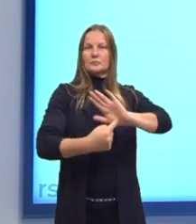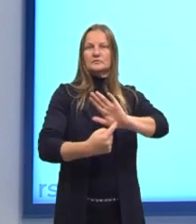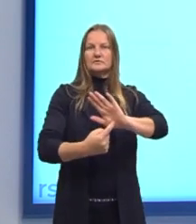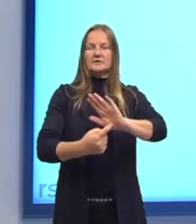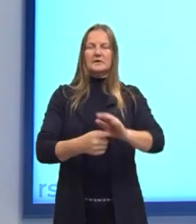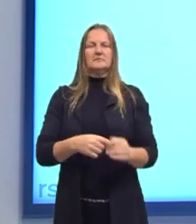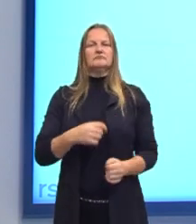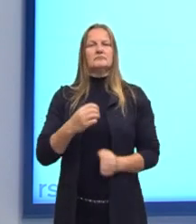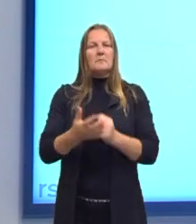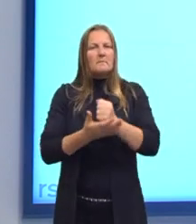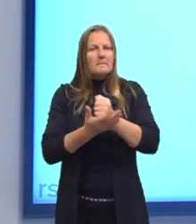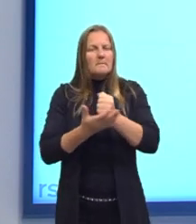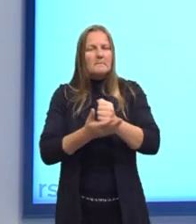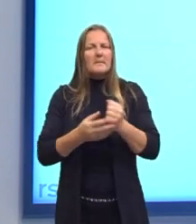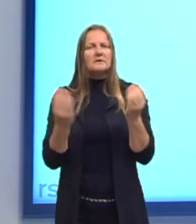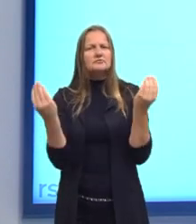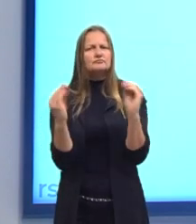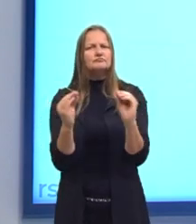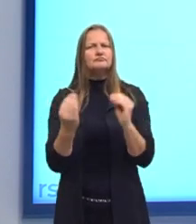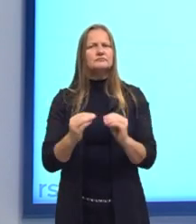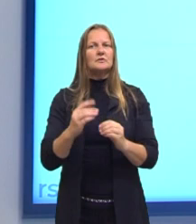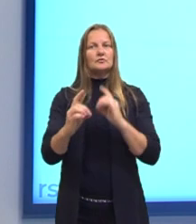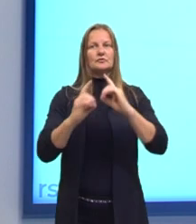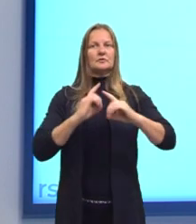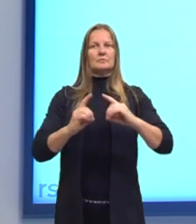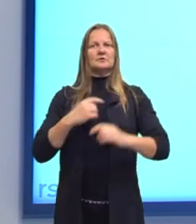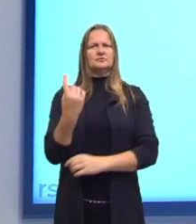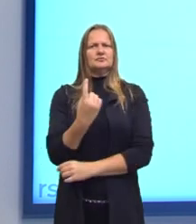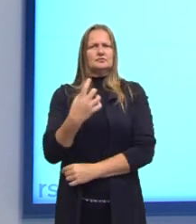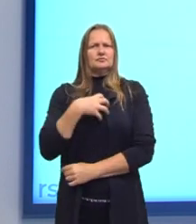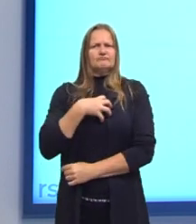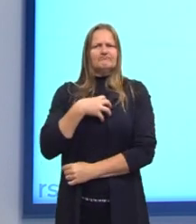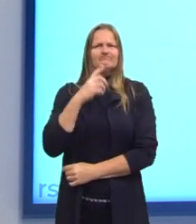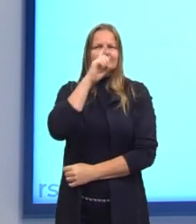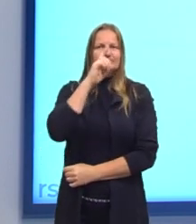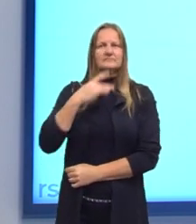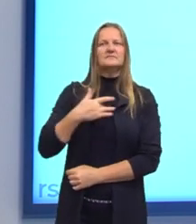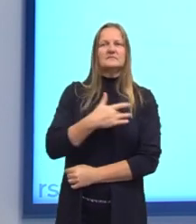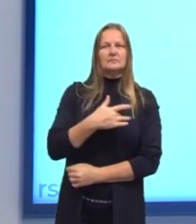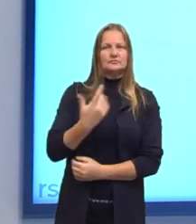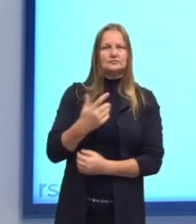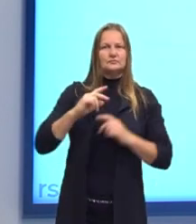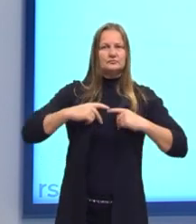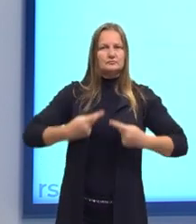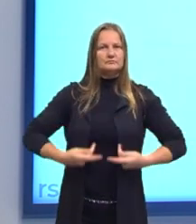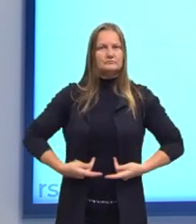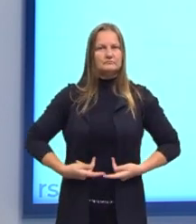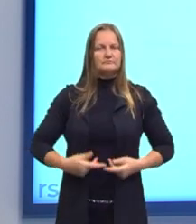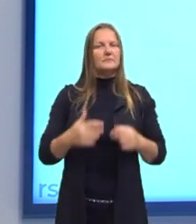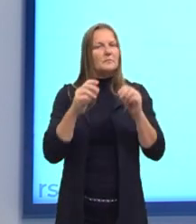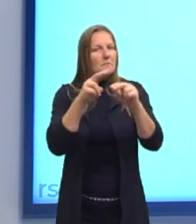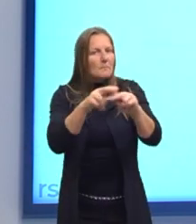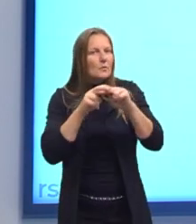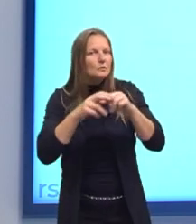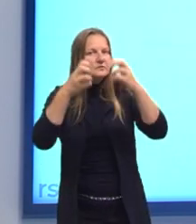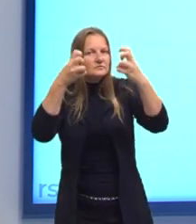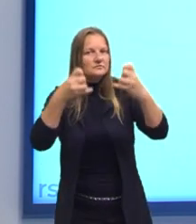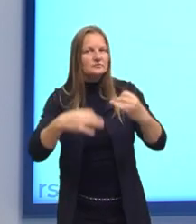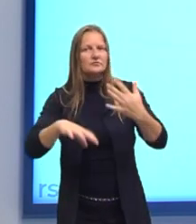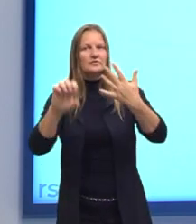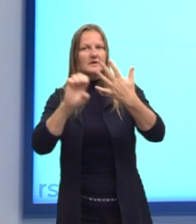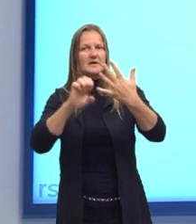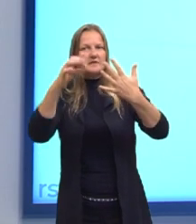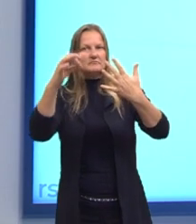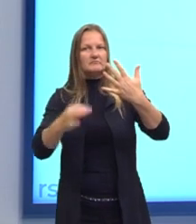dela, uma base sobre esse debate entre a solidão e os riscos para a saúde humana. Exatamente porque a pesquisa